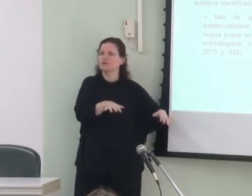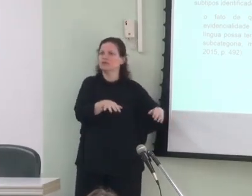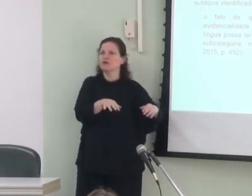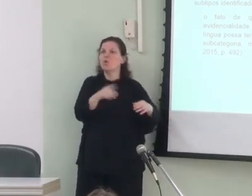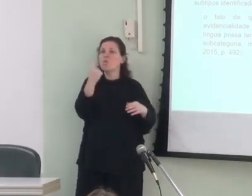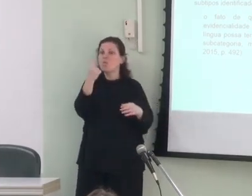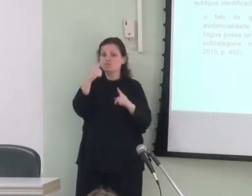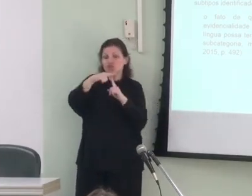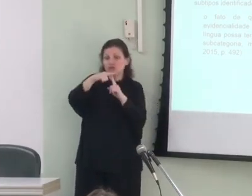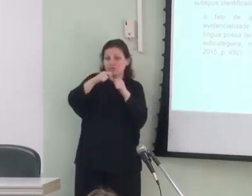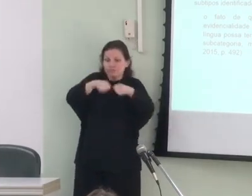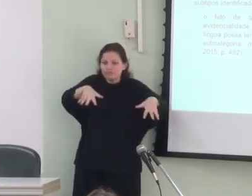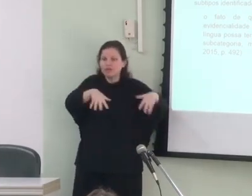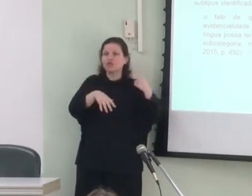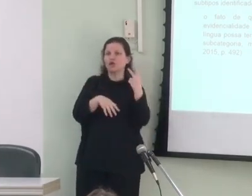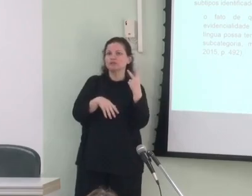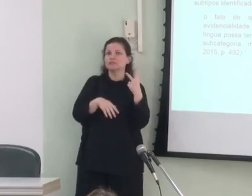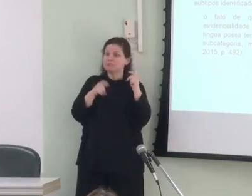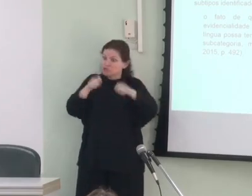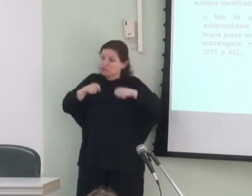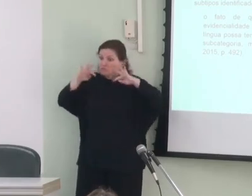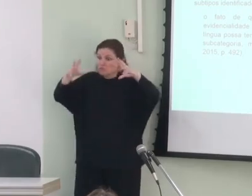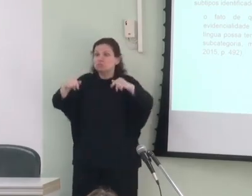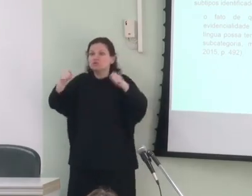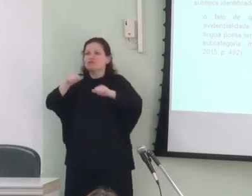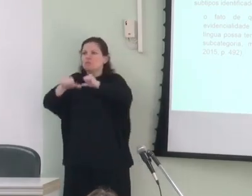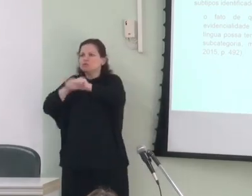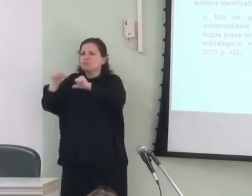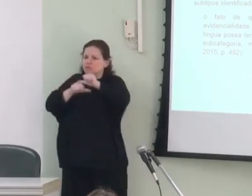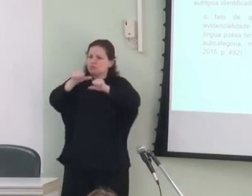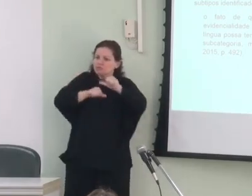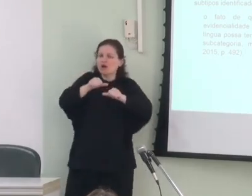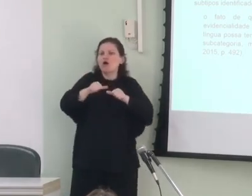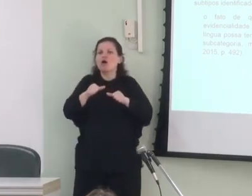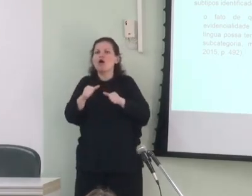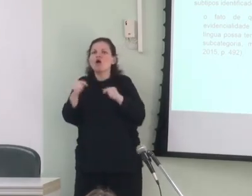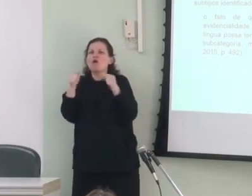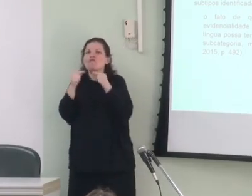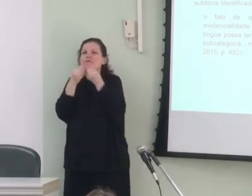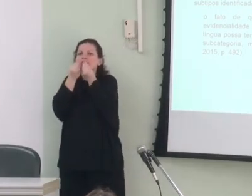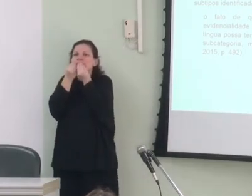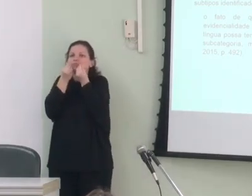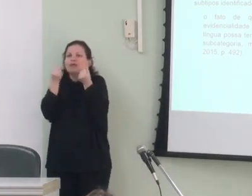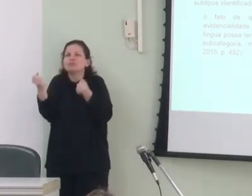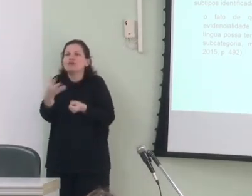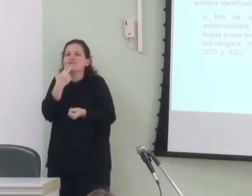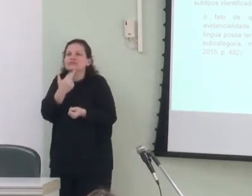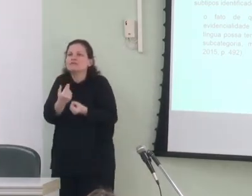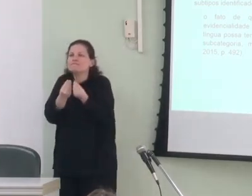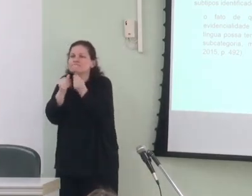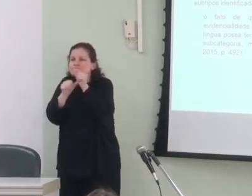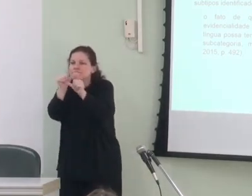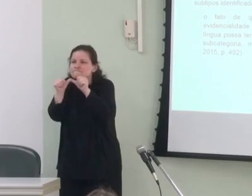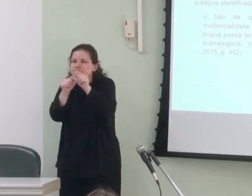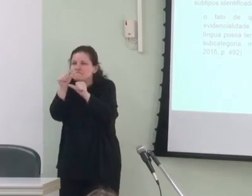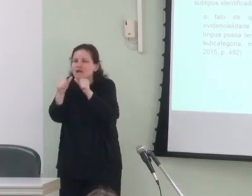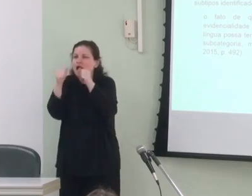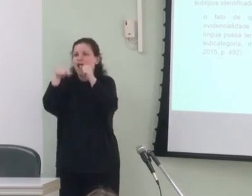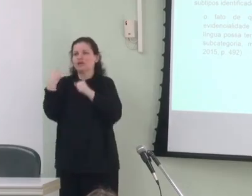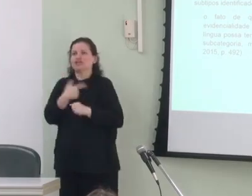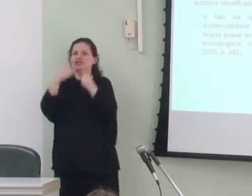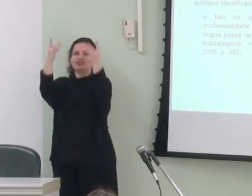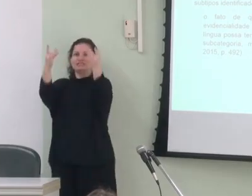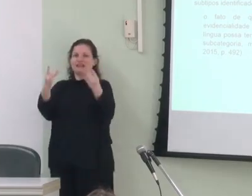dois então tudo é possível e a gente pode ir mudando conforme o sabor das novas línguas o que a gente descreve